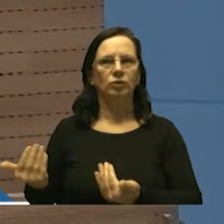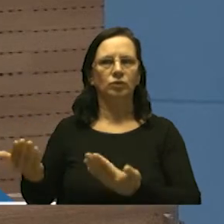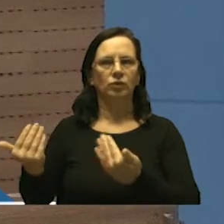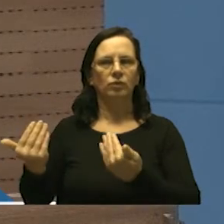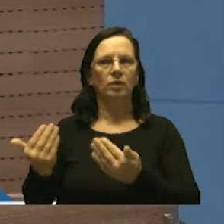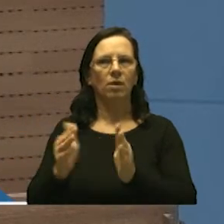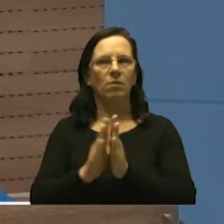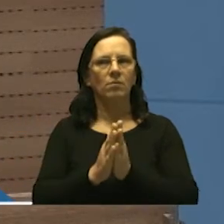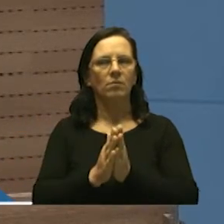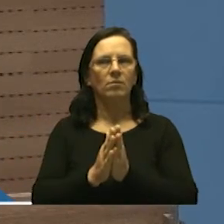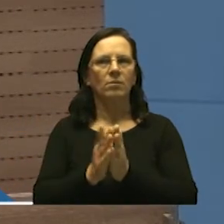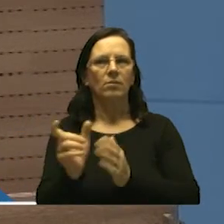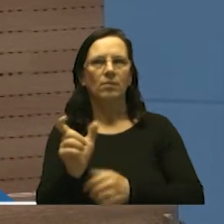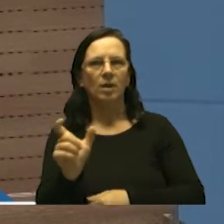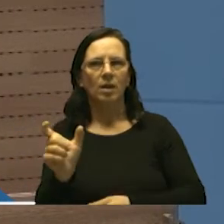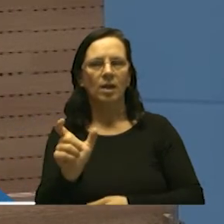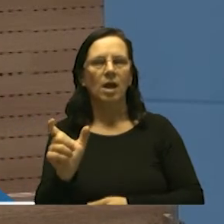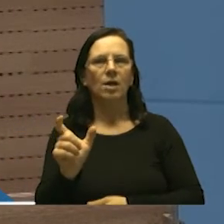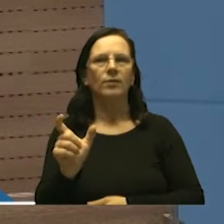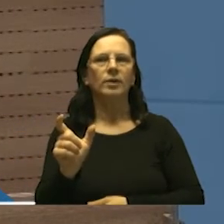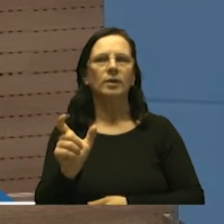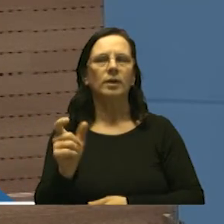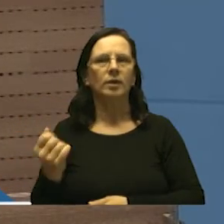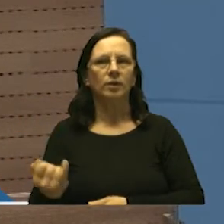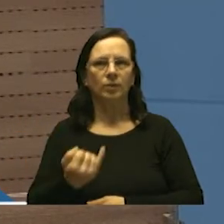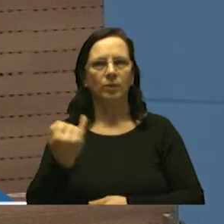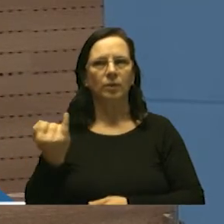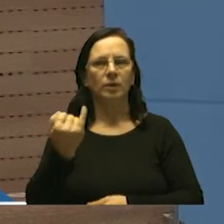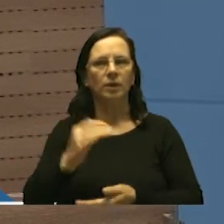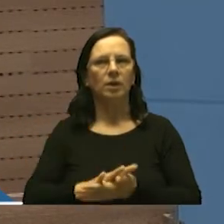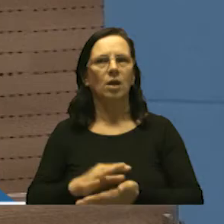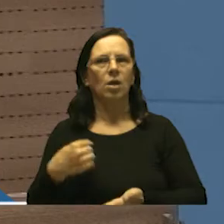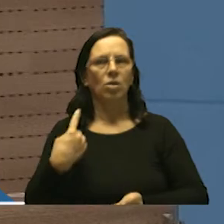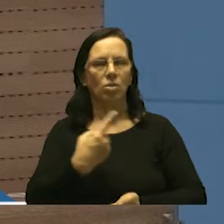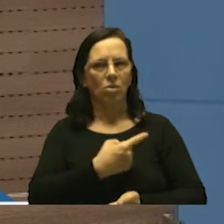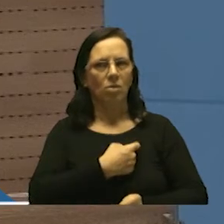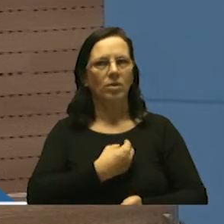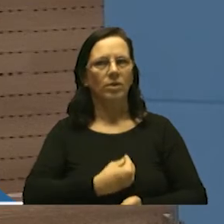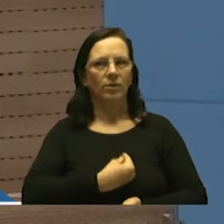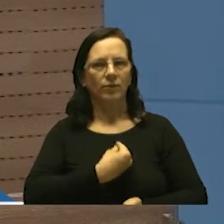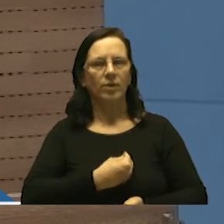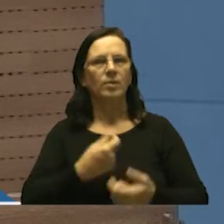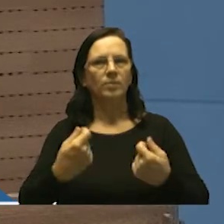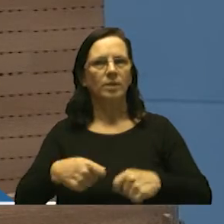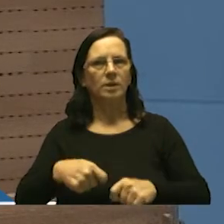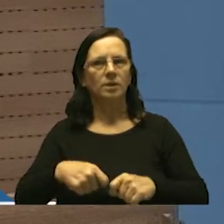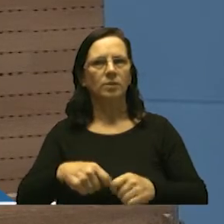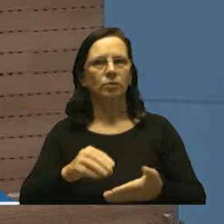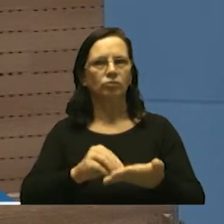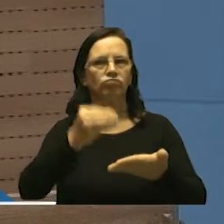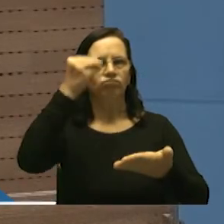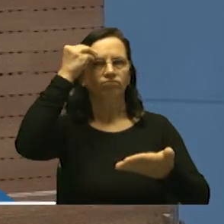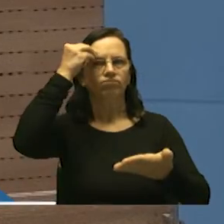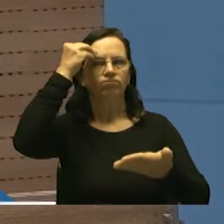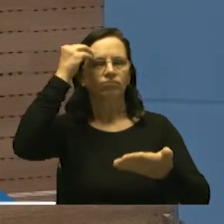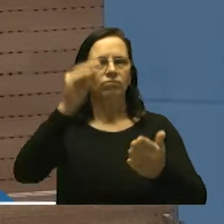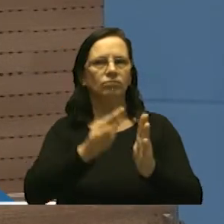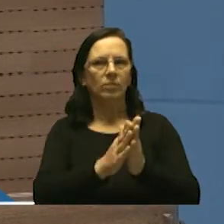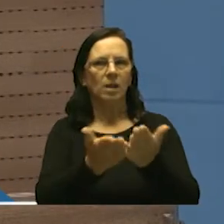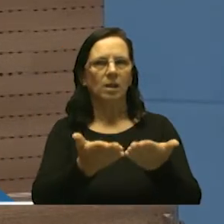que nós só temos para garantir e para honrar em nossa vida a palavra isso eu aprendi graças a Deus